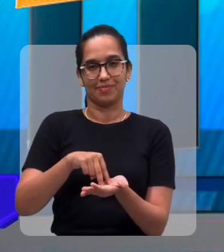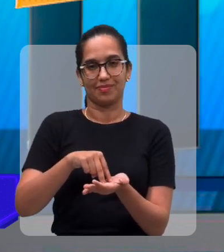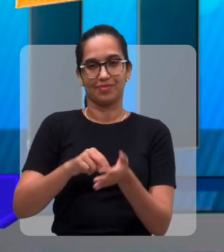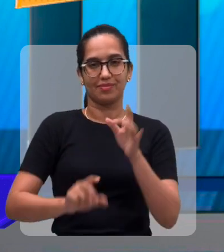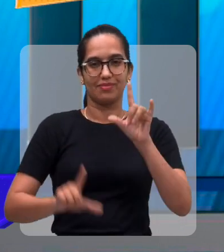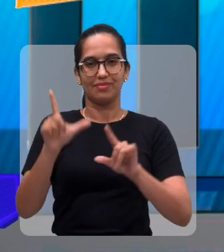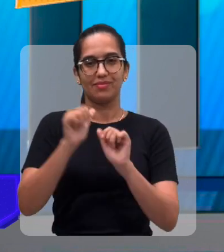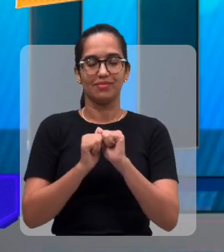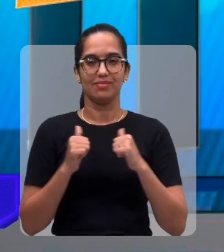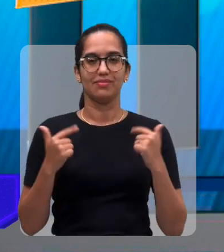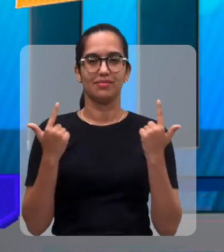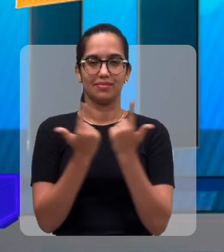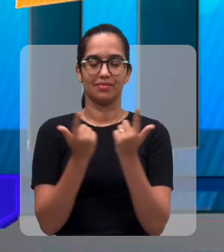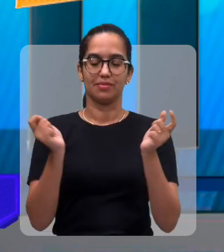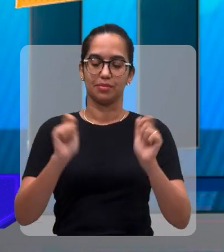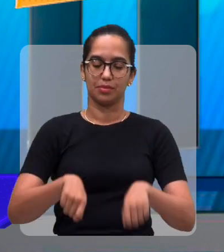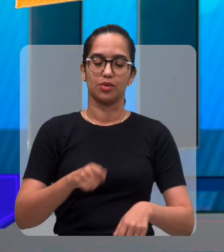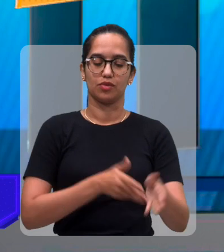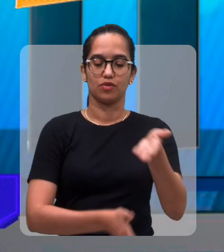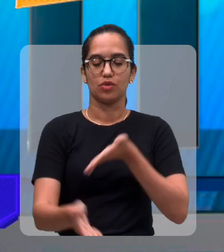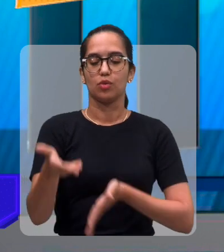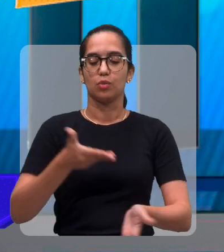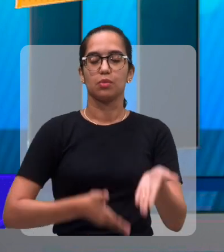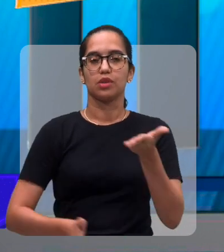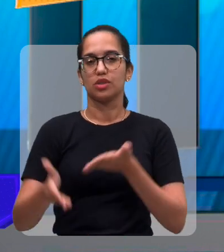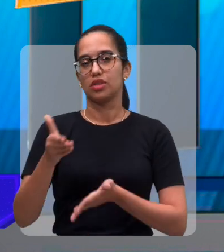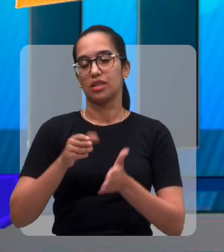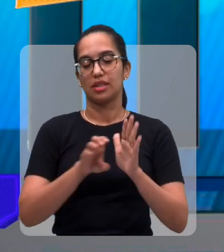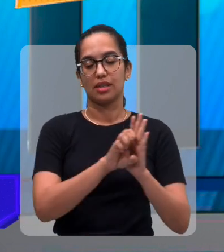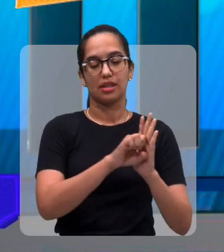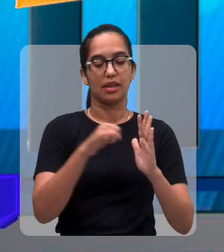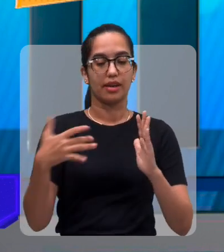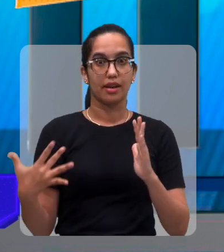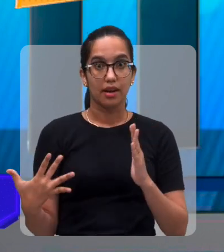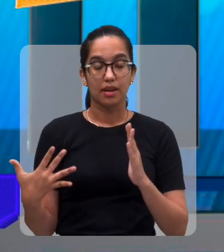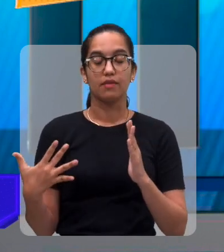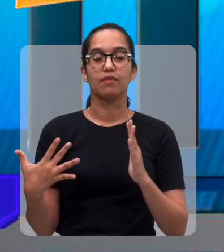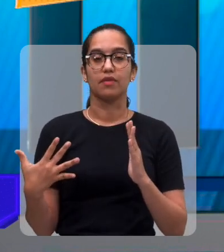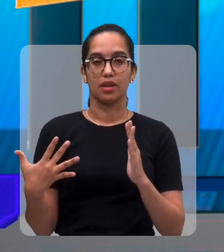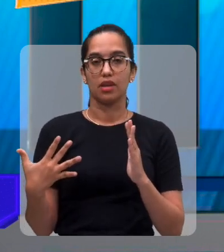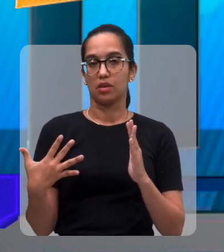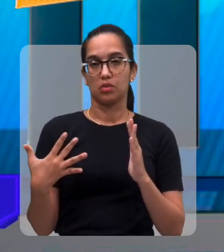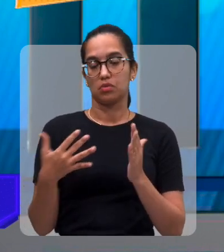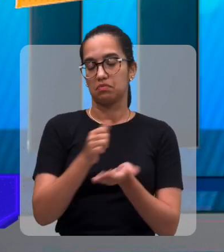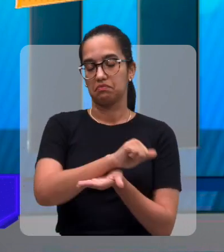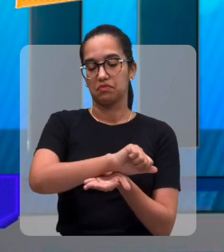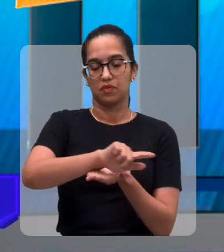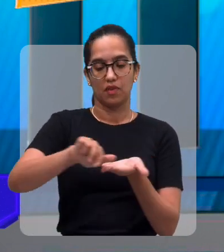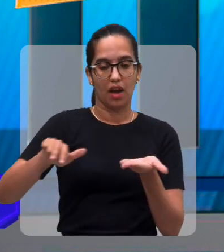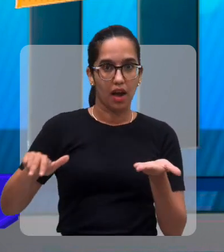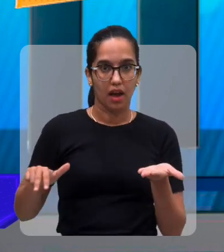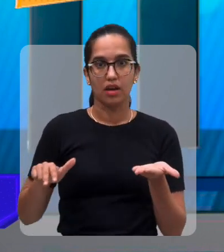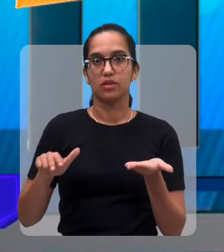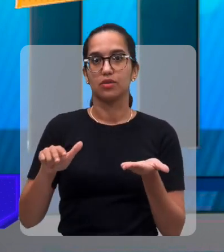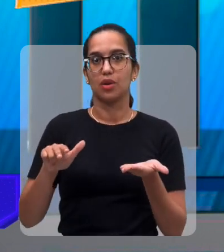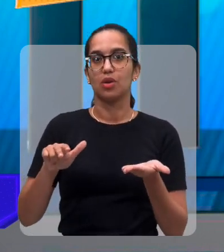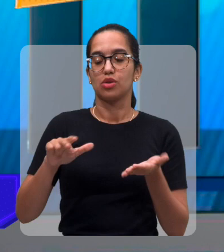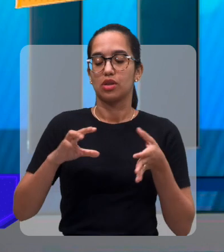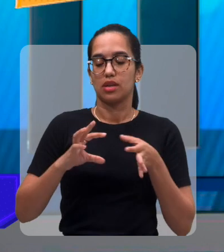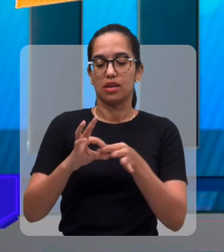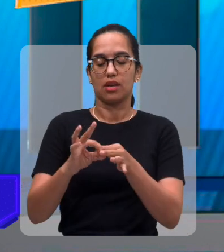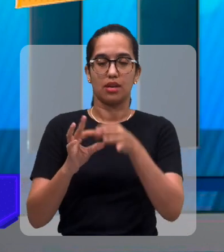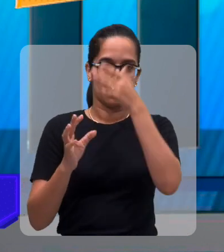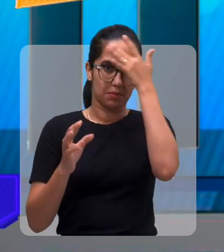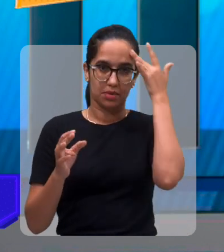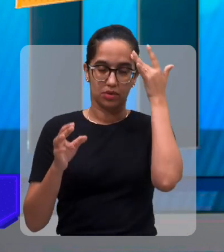Assembleia para falarmos sobre eventos, sobre coisas que promoções de pessoas